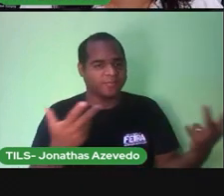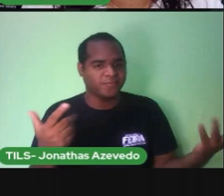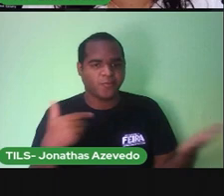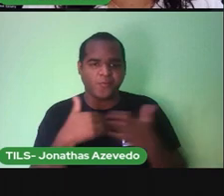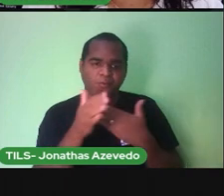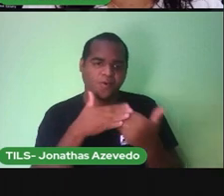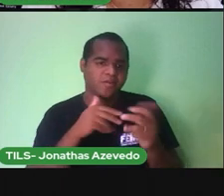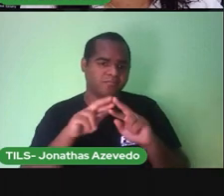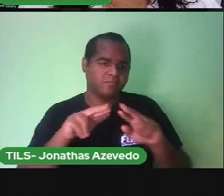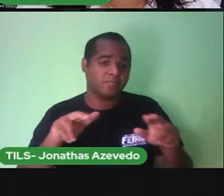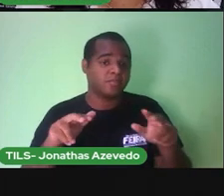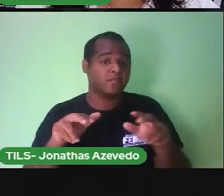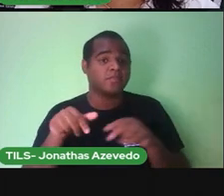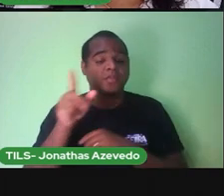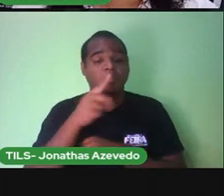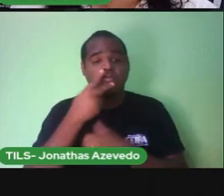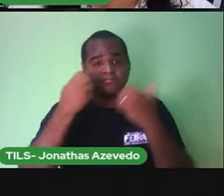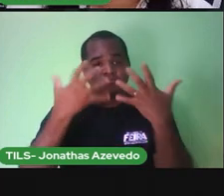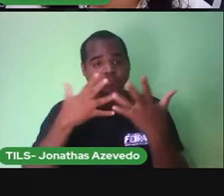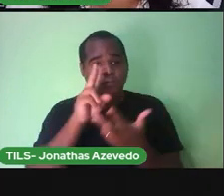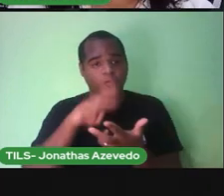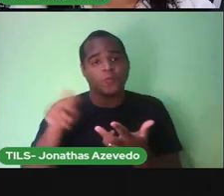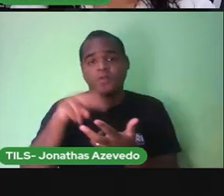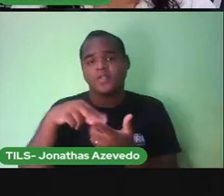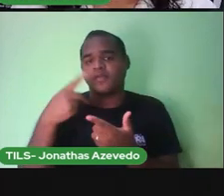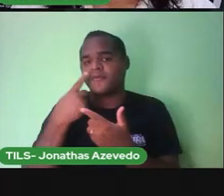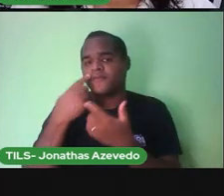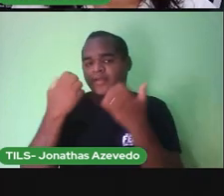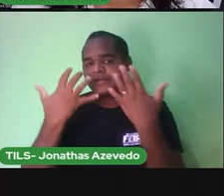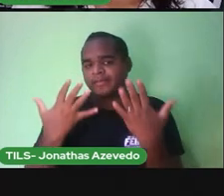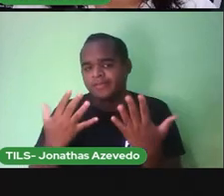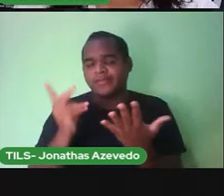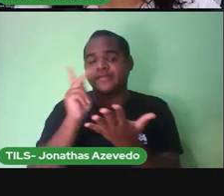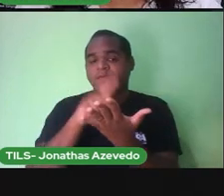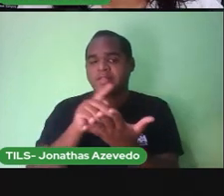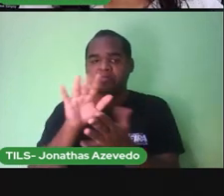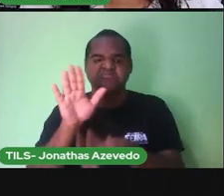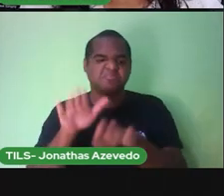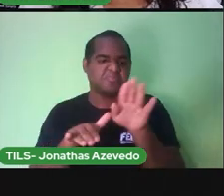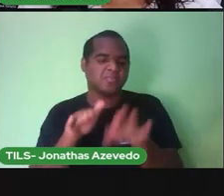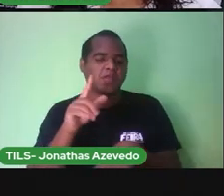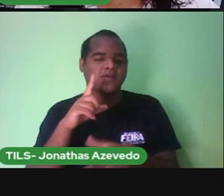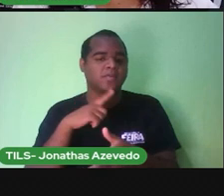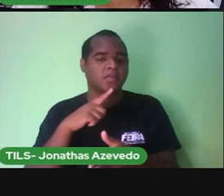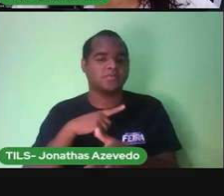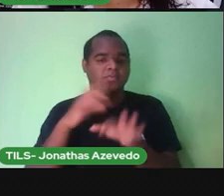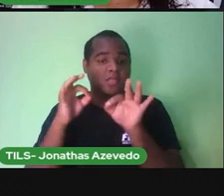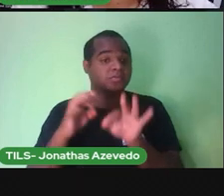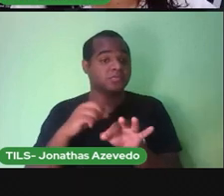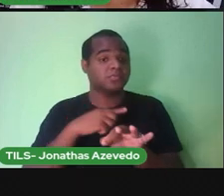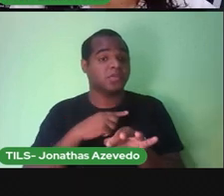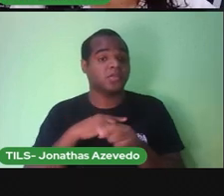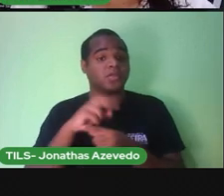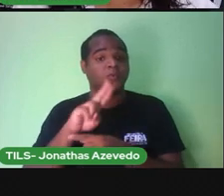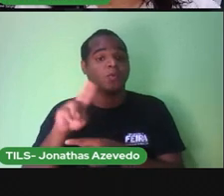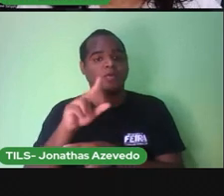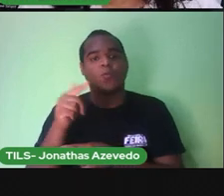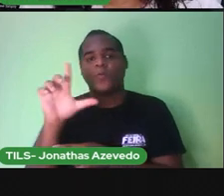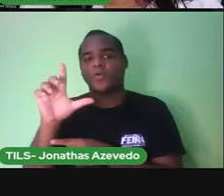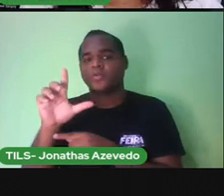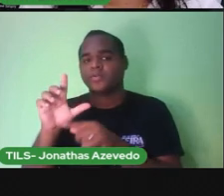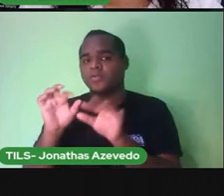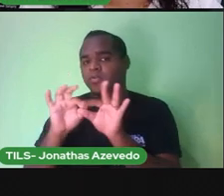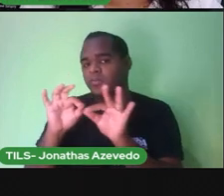Dizemos que usamos as medidas não convencionais E quando nós usamos os instrumentos de medir